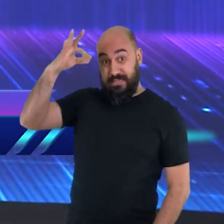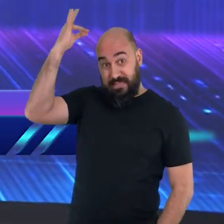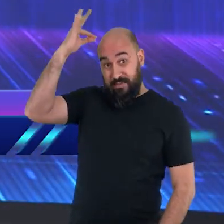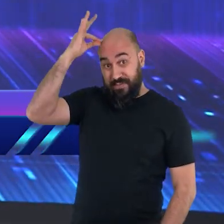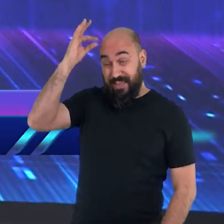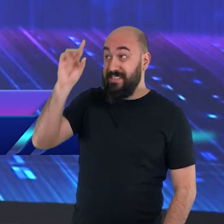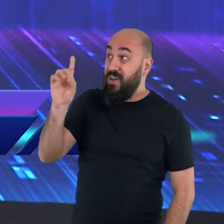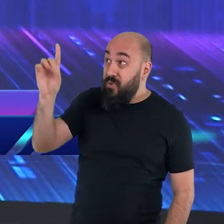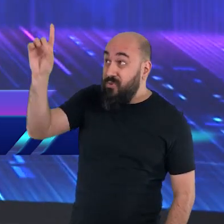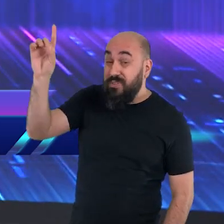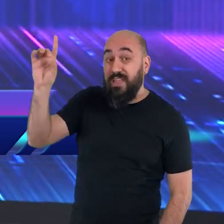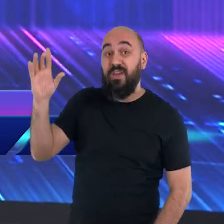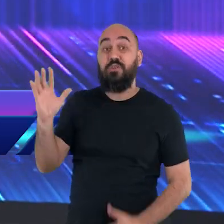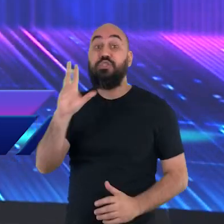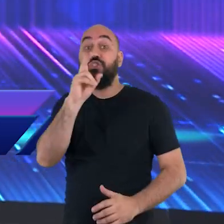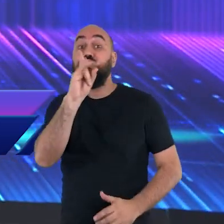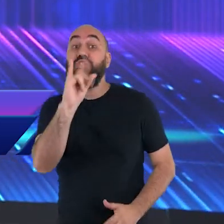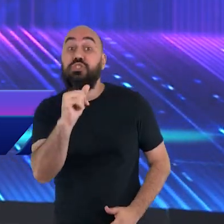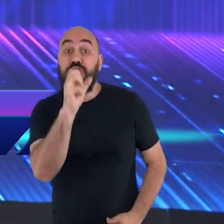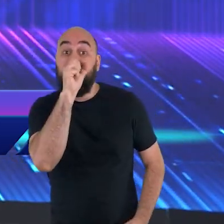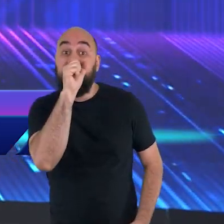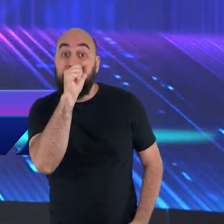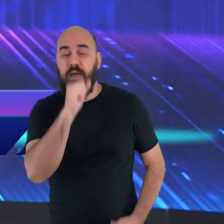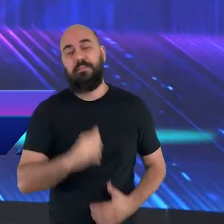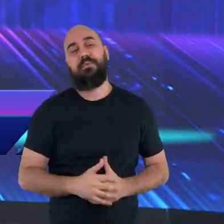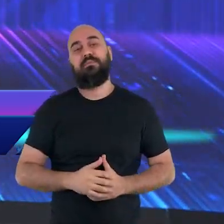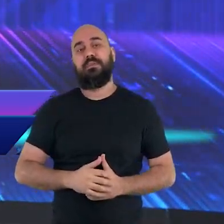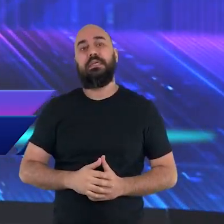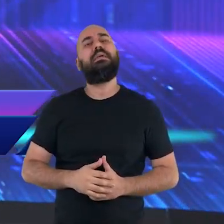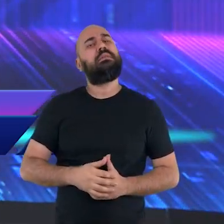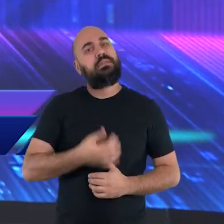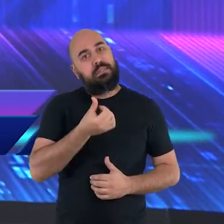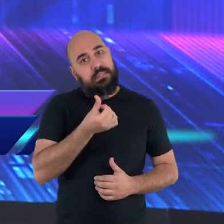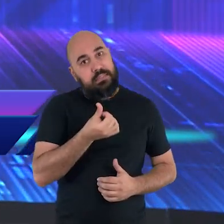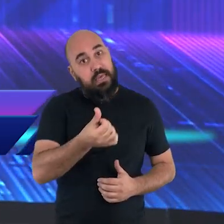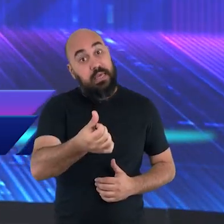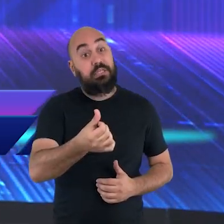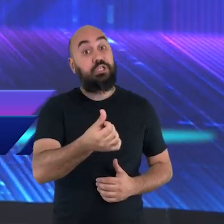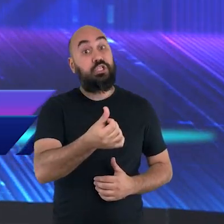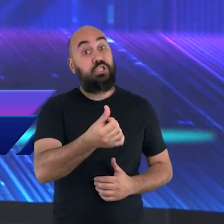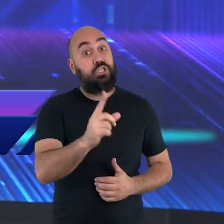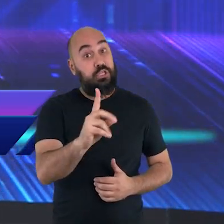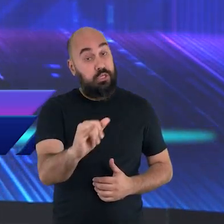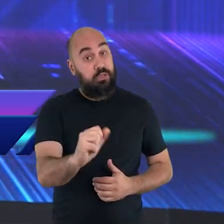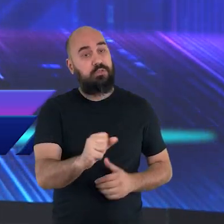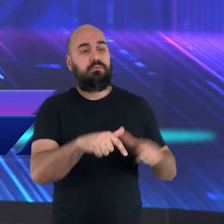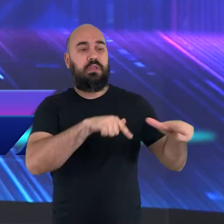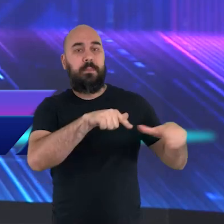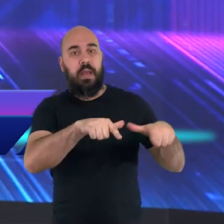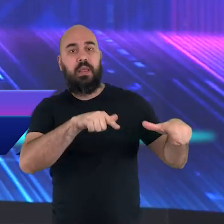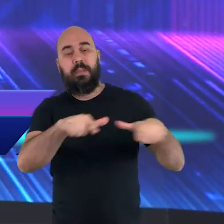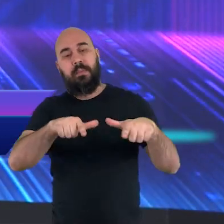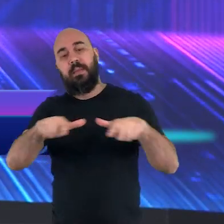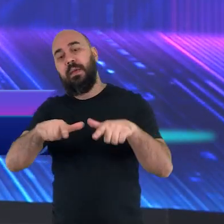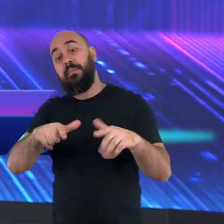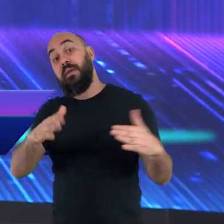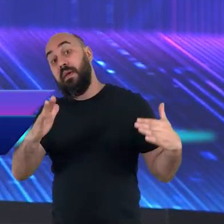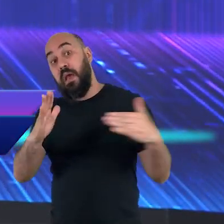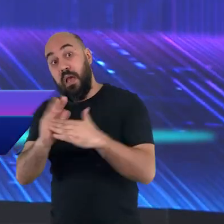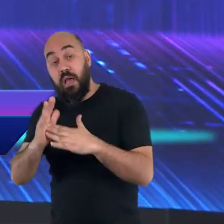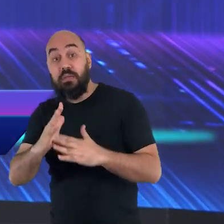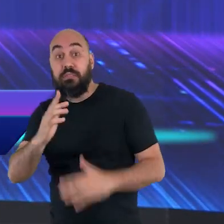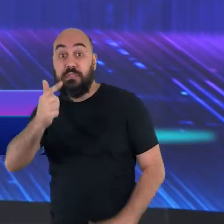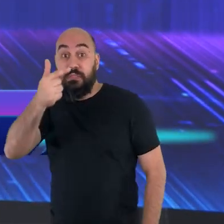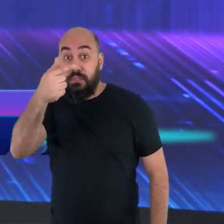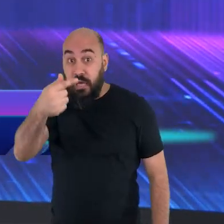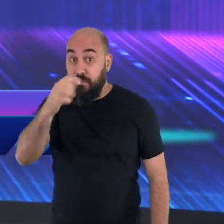versículo 9. Seis dias trabalharás e farás toda a tua obra. Verso 10. Mas o sétimo dia é